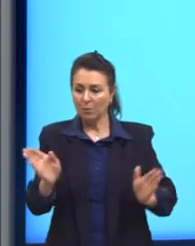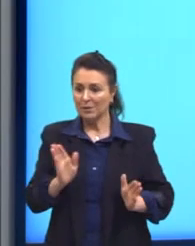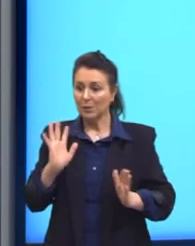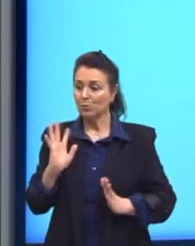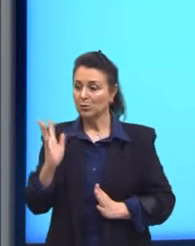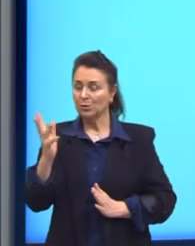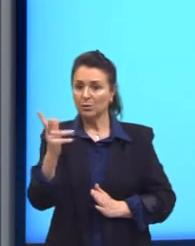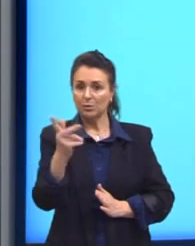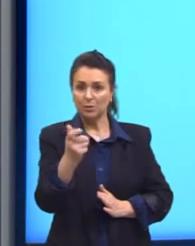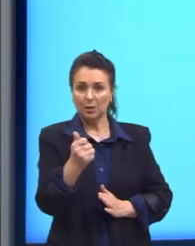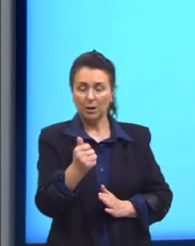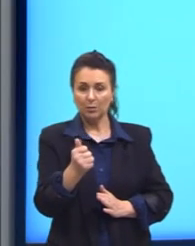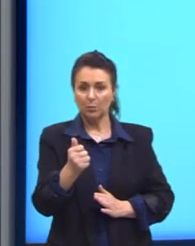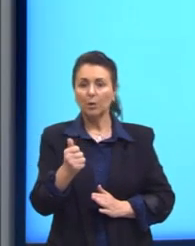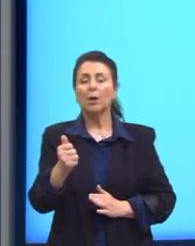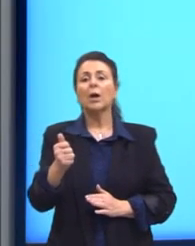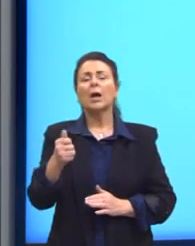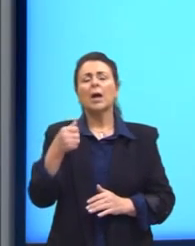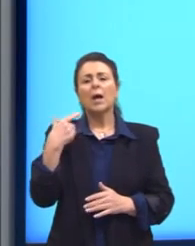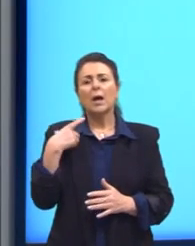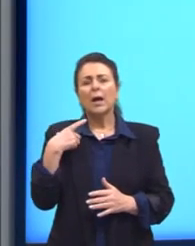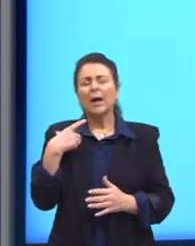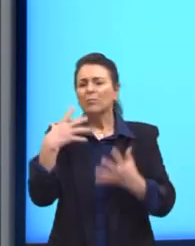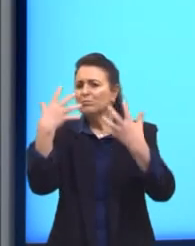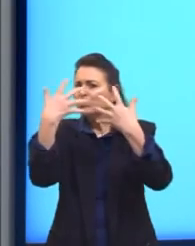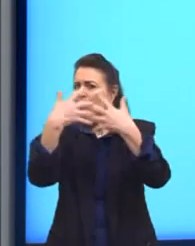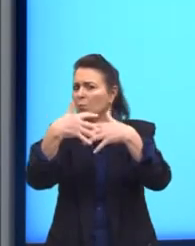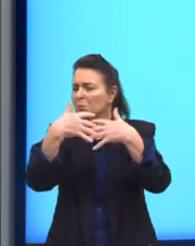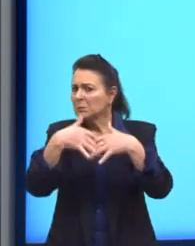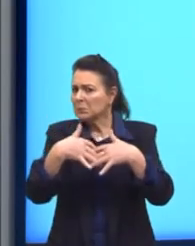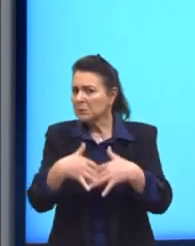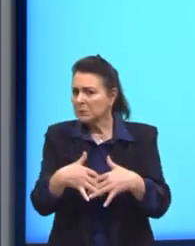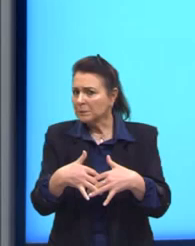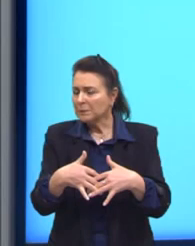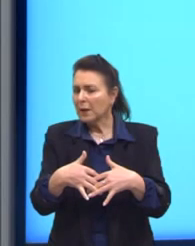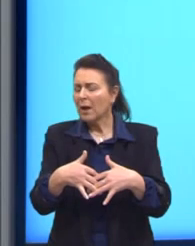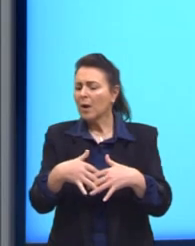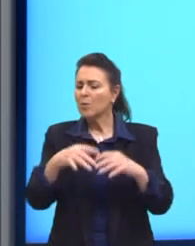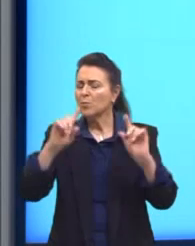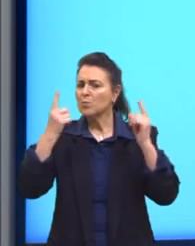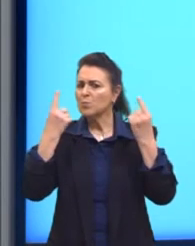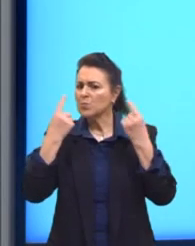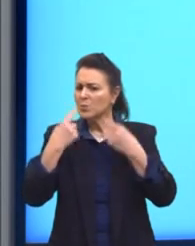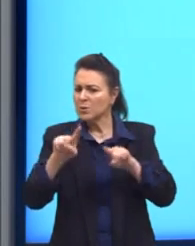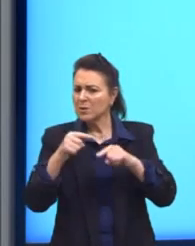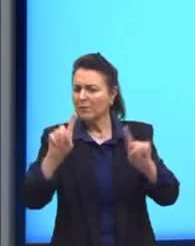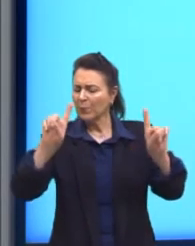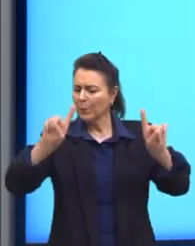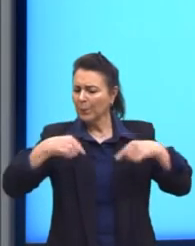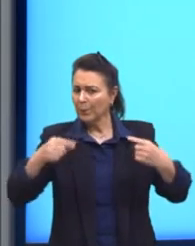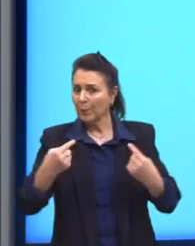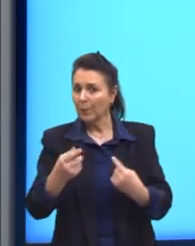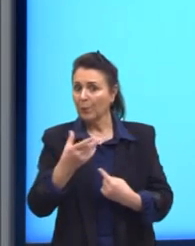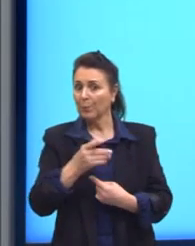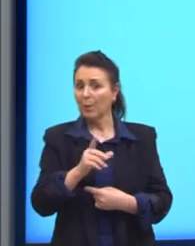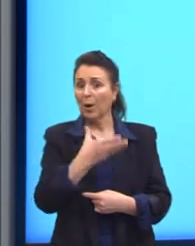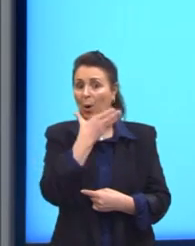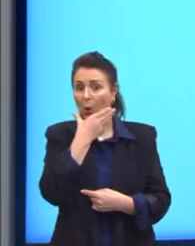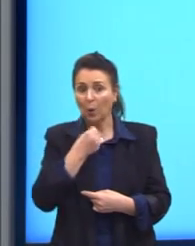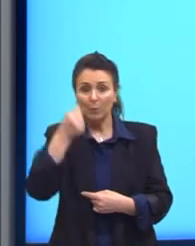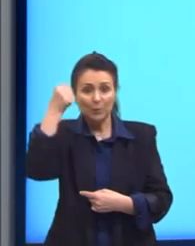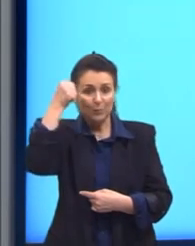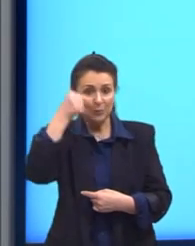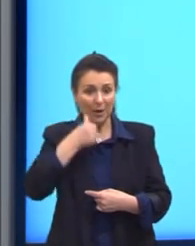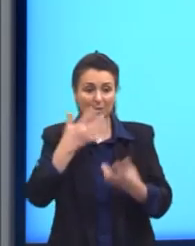dados, têm se tornado complexas, de modo a desafiar homens e máquinas. Por meio de